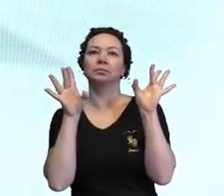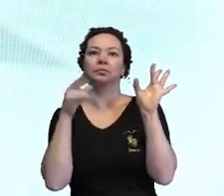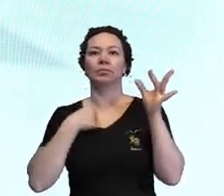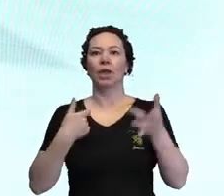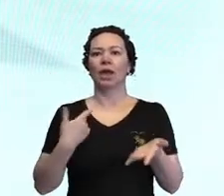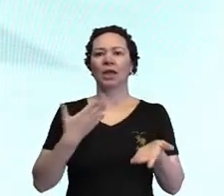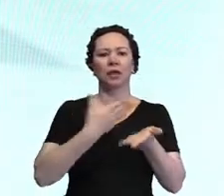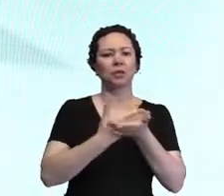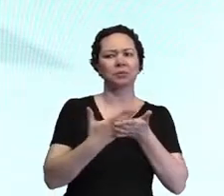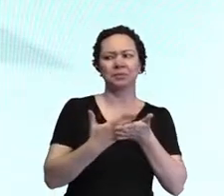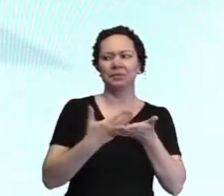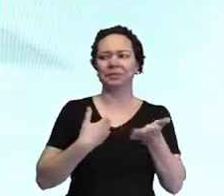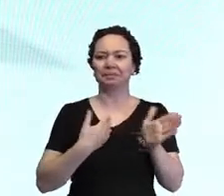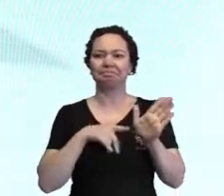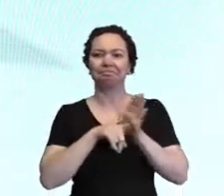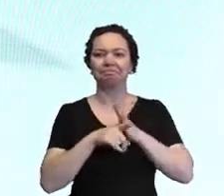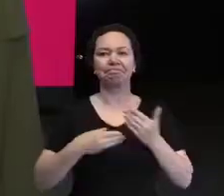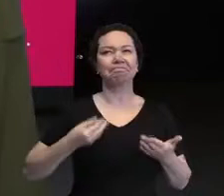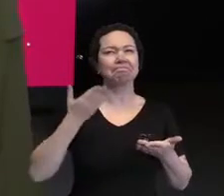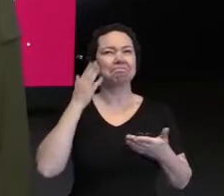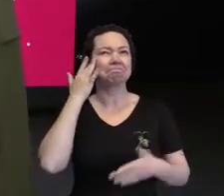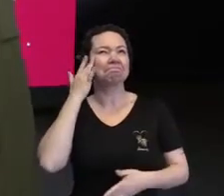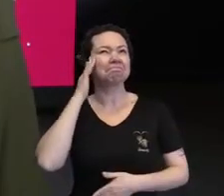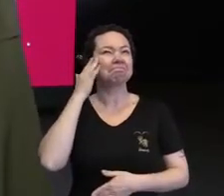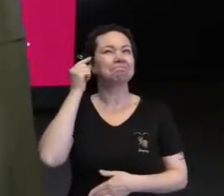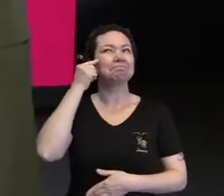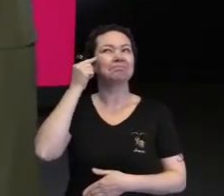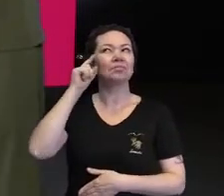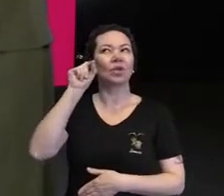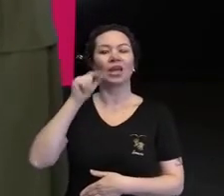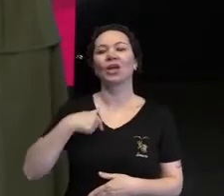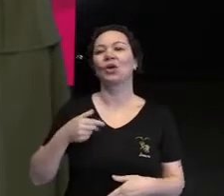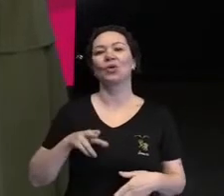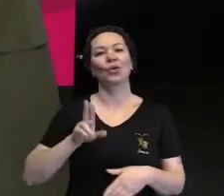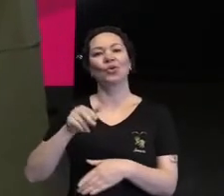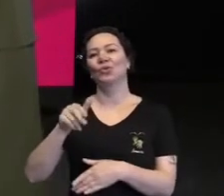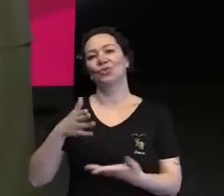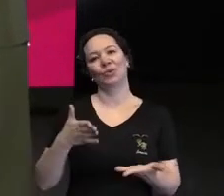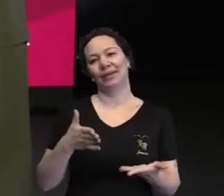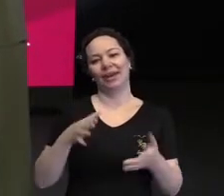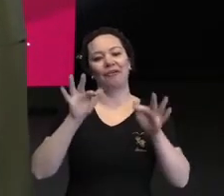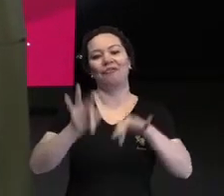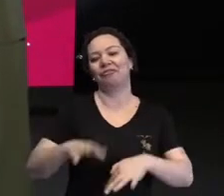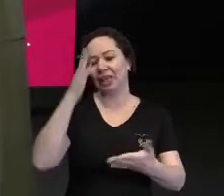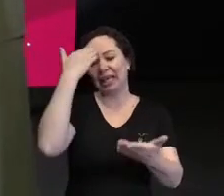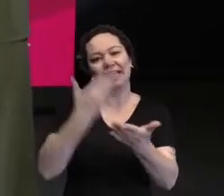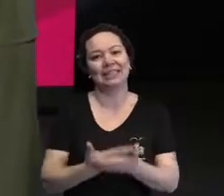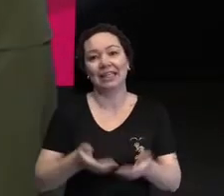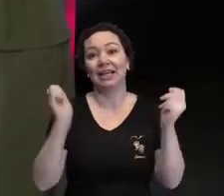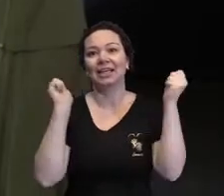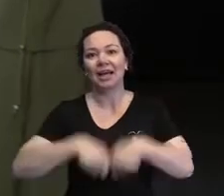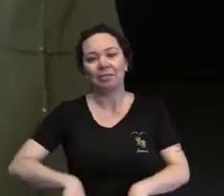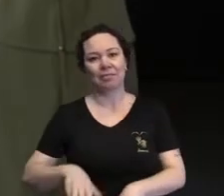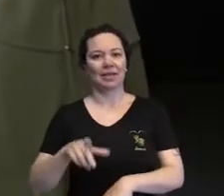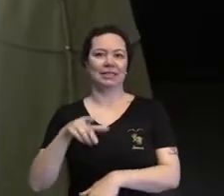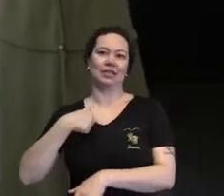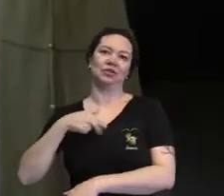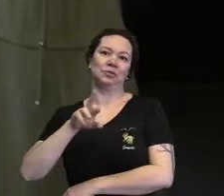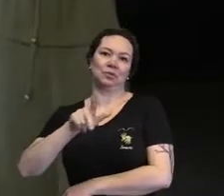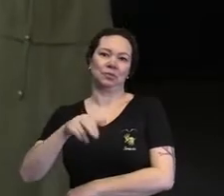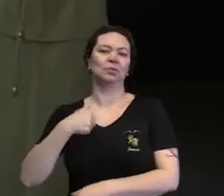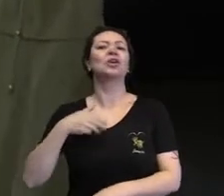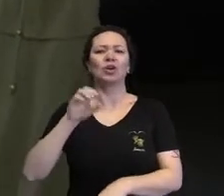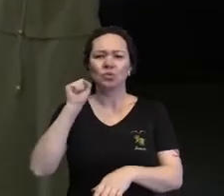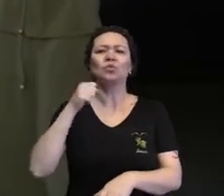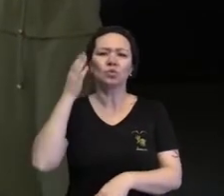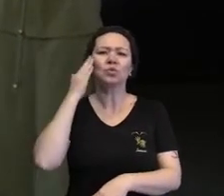ao longo da minha vida. Então, eu nunca deixei de acreditar no potencial do Davi. Sempre acreditei que ele podia fazer tudo,